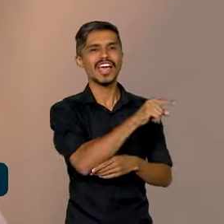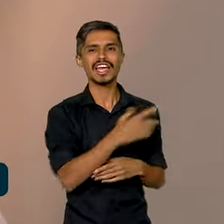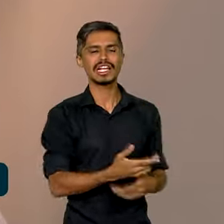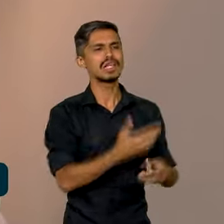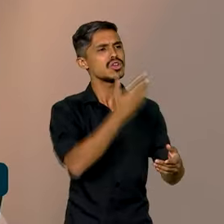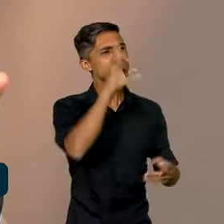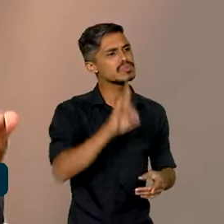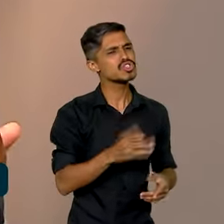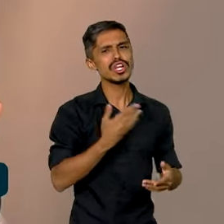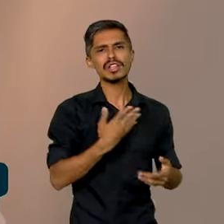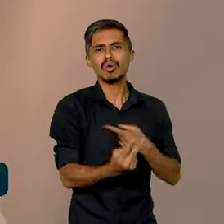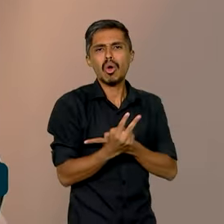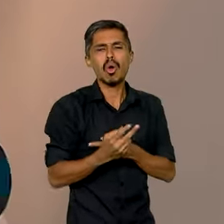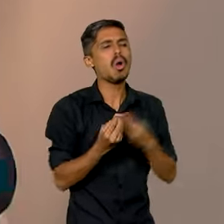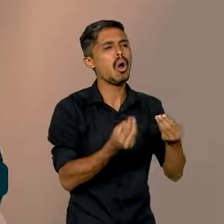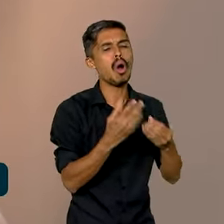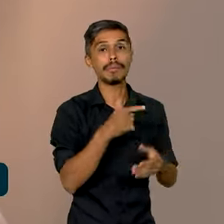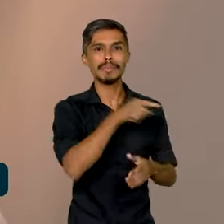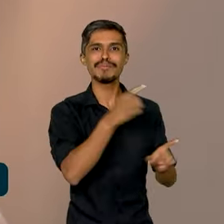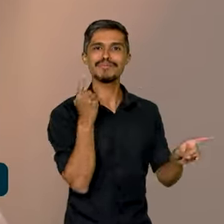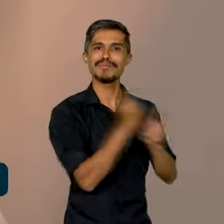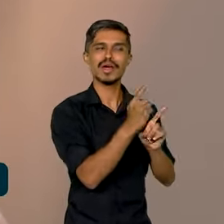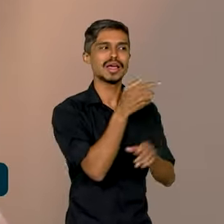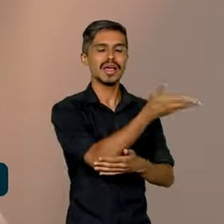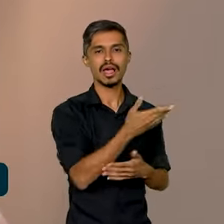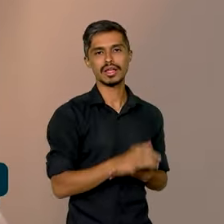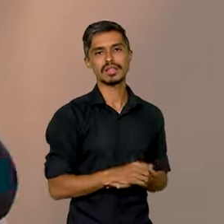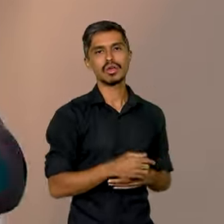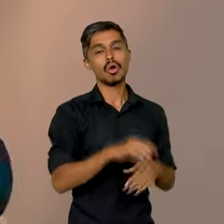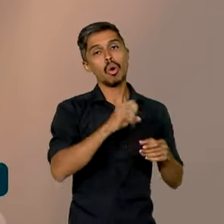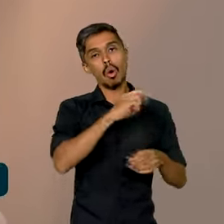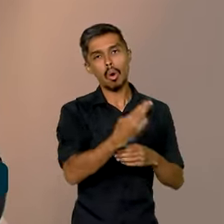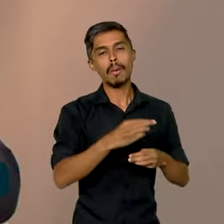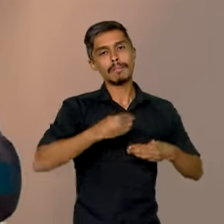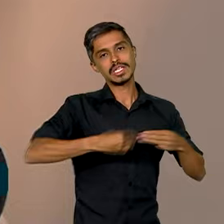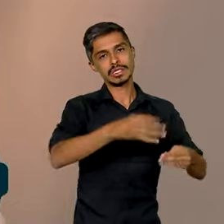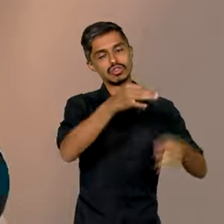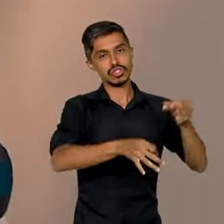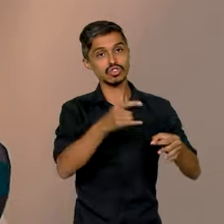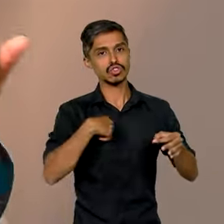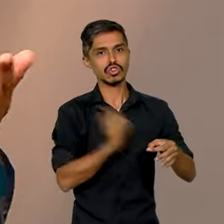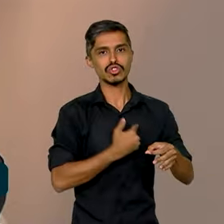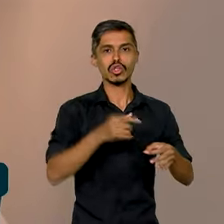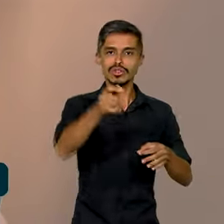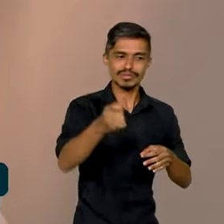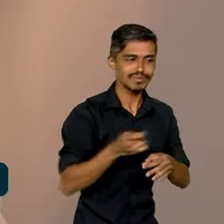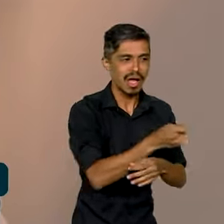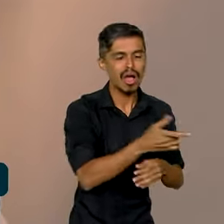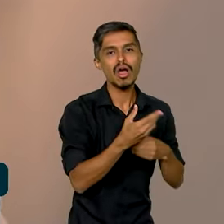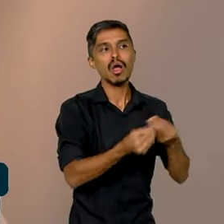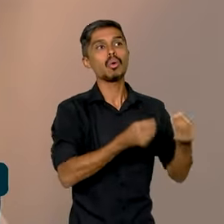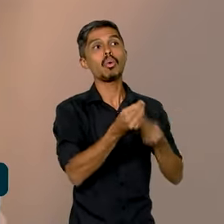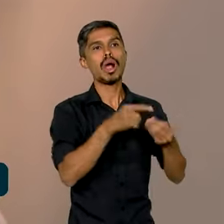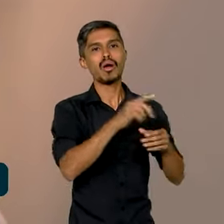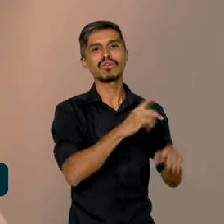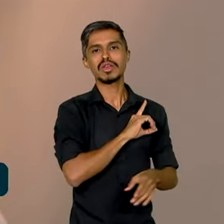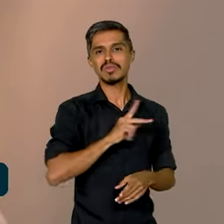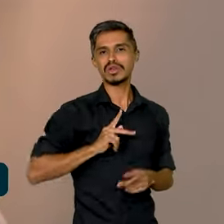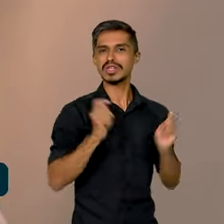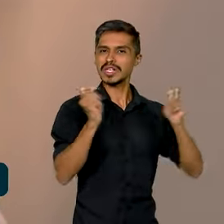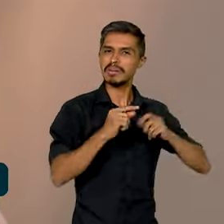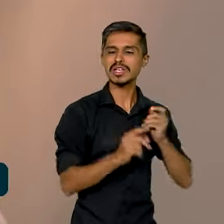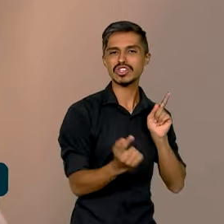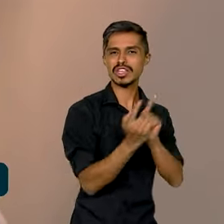o seu direito. Se você não sabe a quem recorrer, procure o Ministério da Justiça que a gente encaminha, indica qual defensoria pública é apta